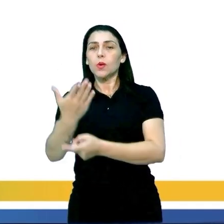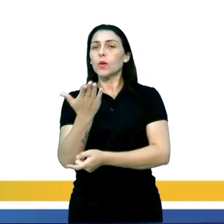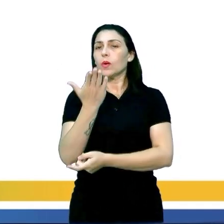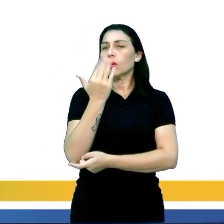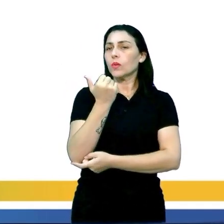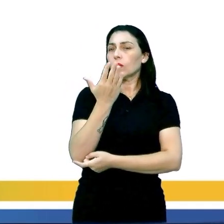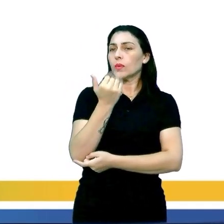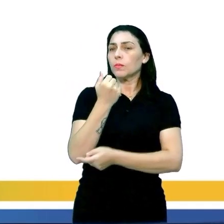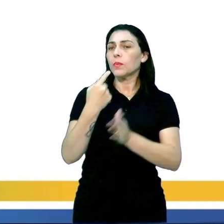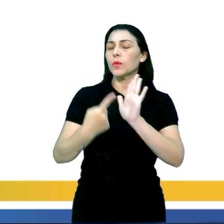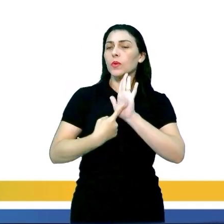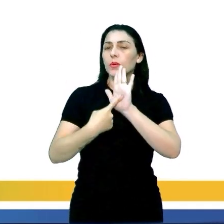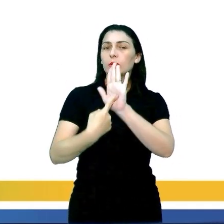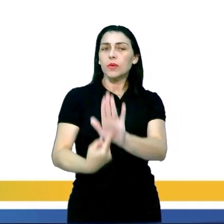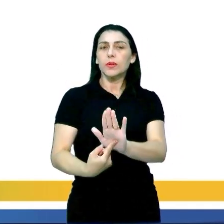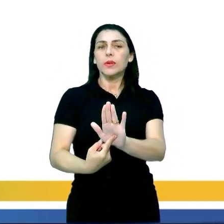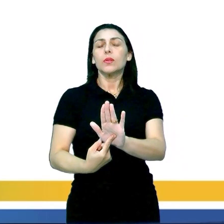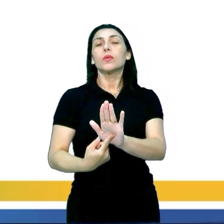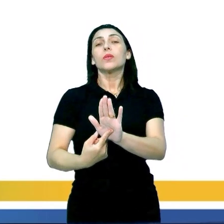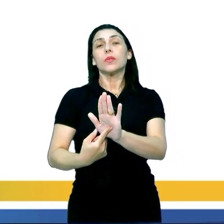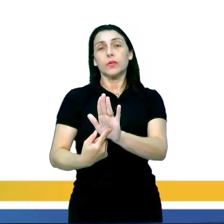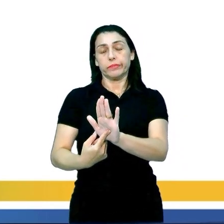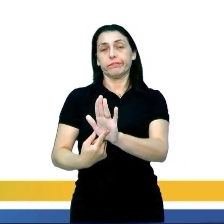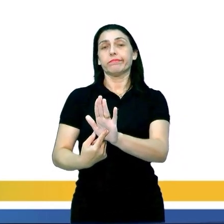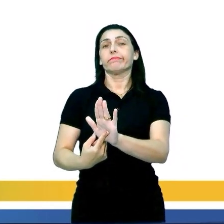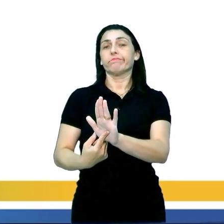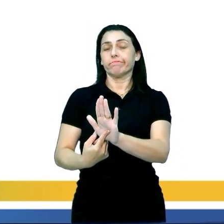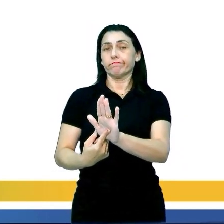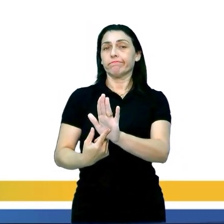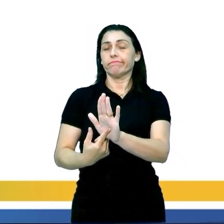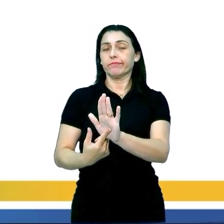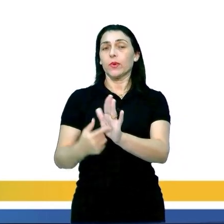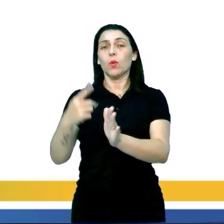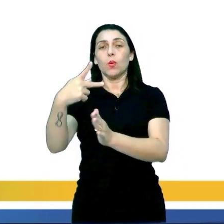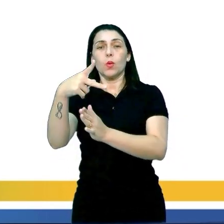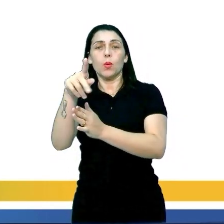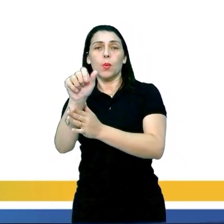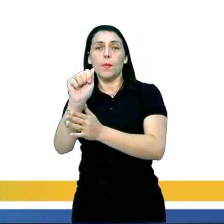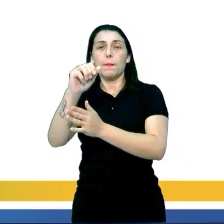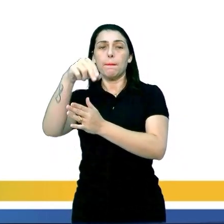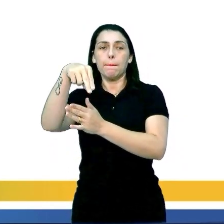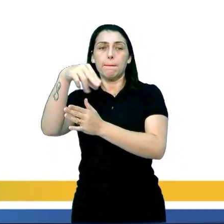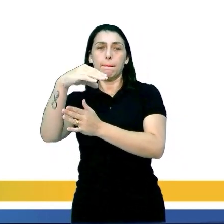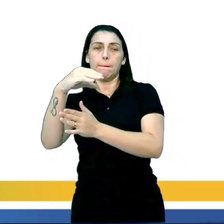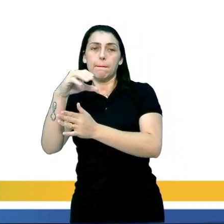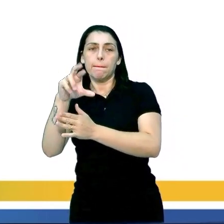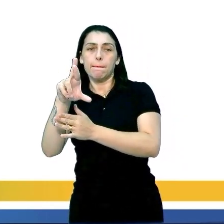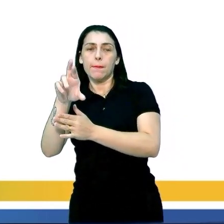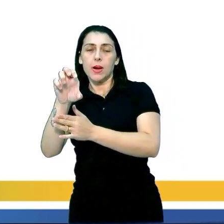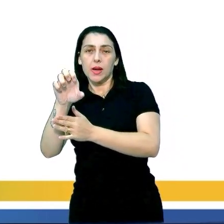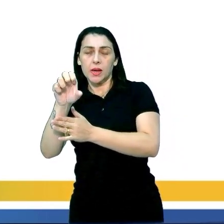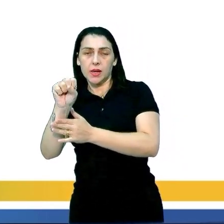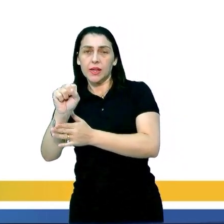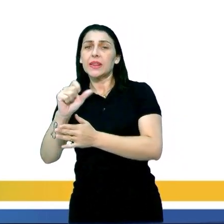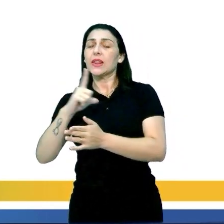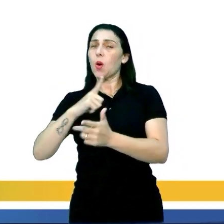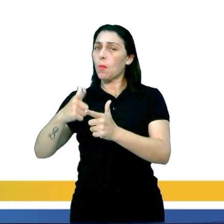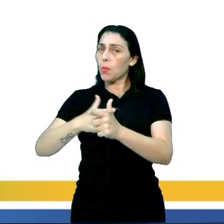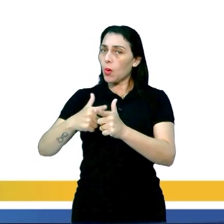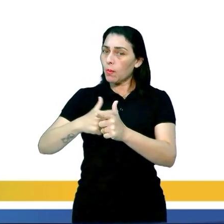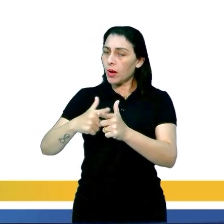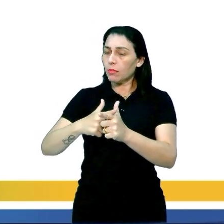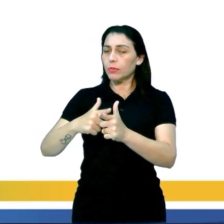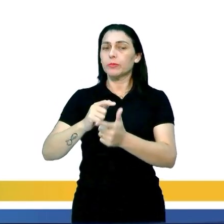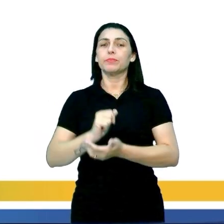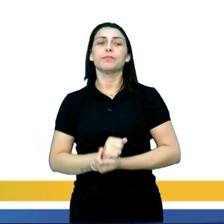refeição, sendo que uma delas apresenta disfunção no pâncreas. Ou seja, está tendo algum problema aí